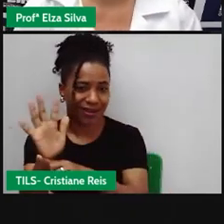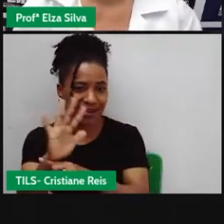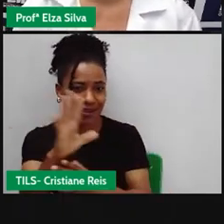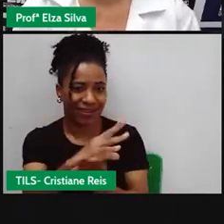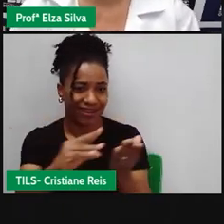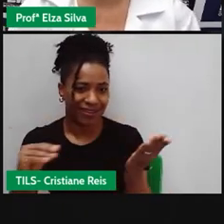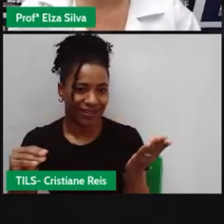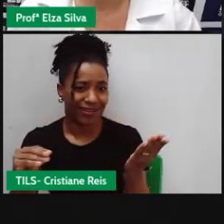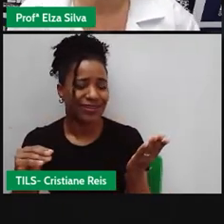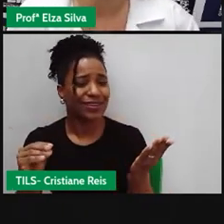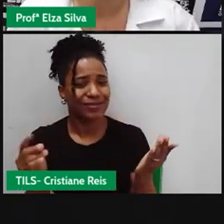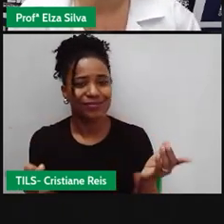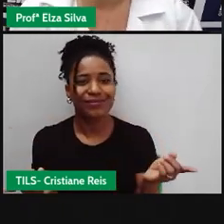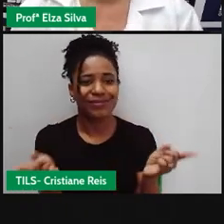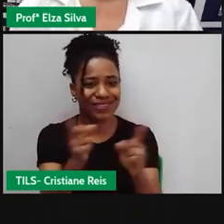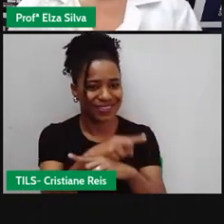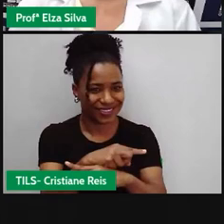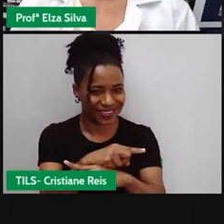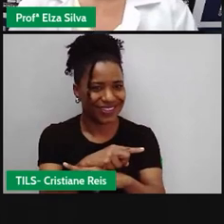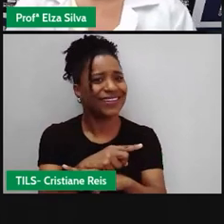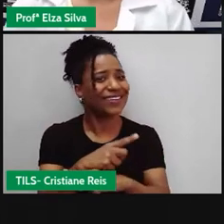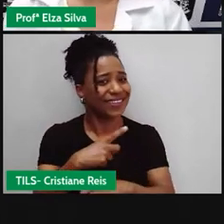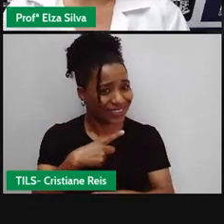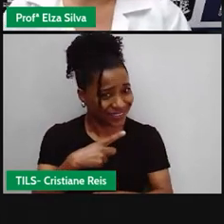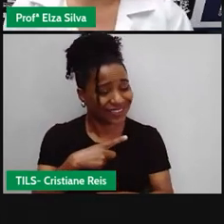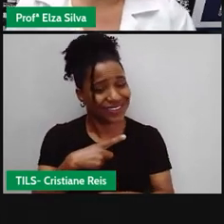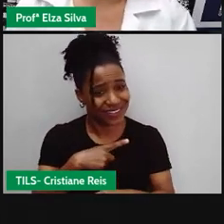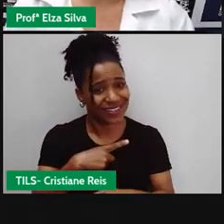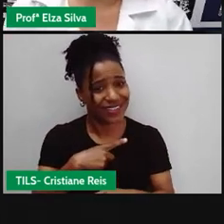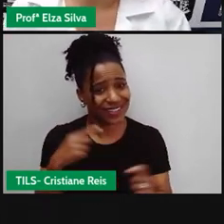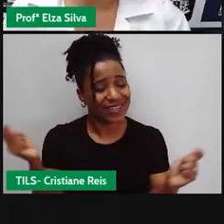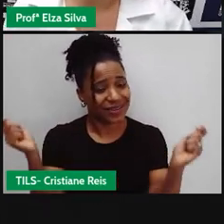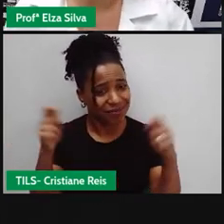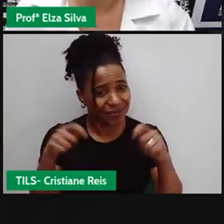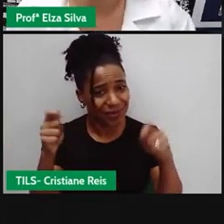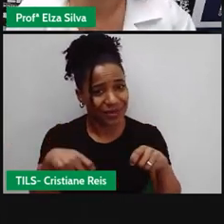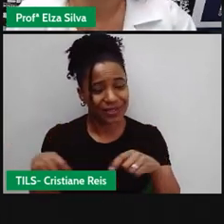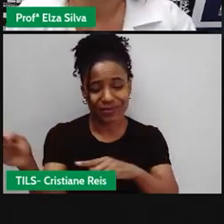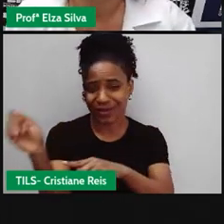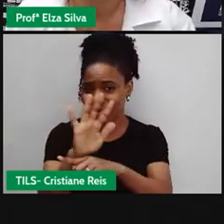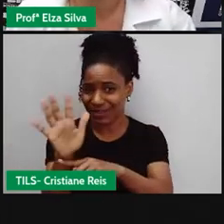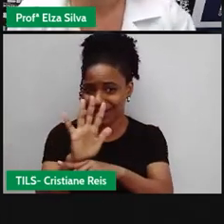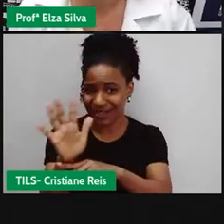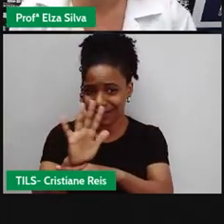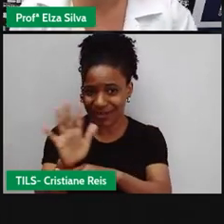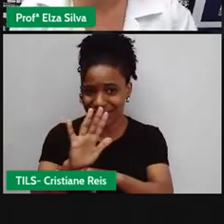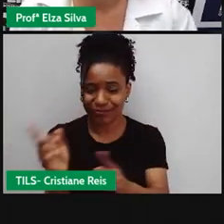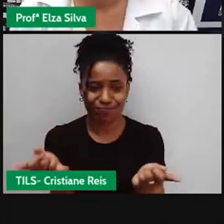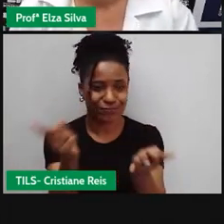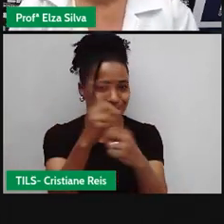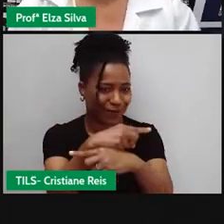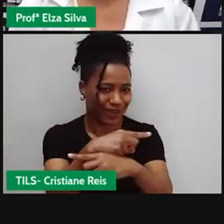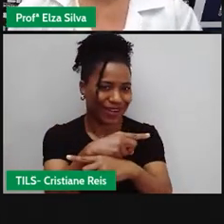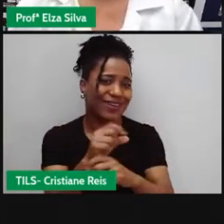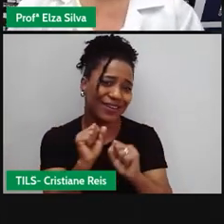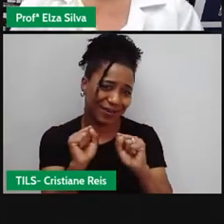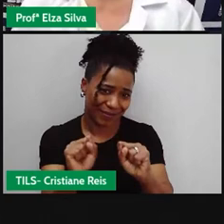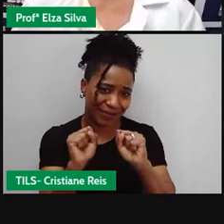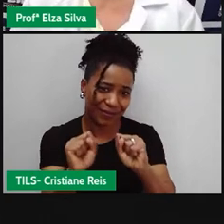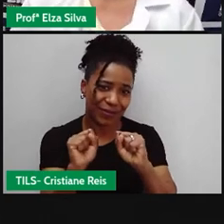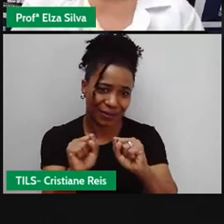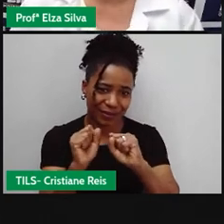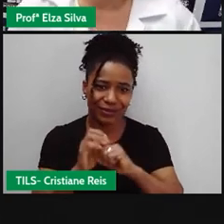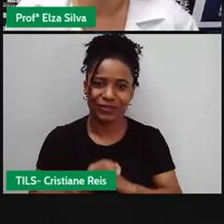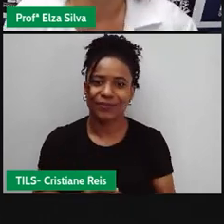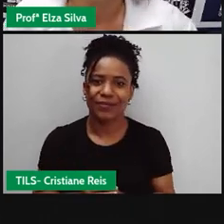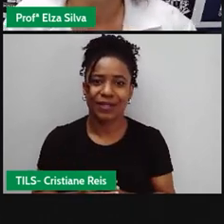livros É uma febre Na produção cinematográfica Atual Não é verdade? E olha o nós temos